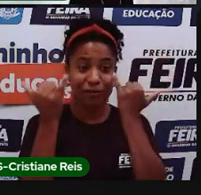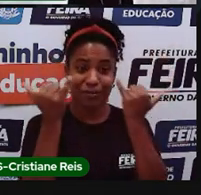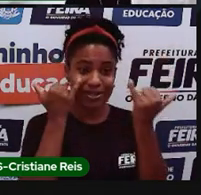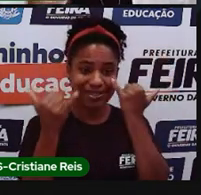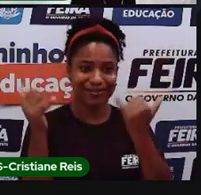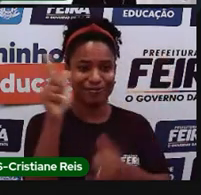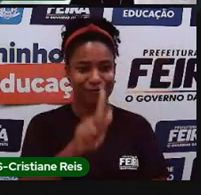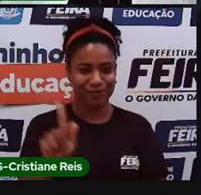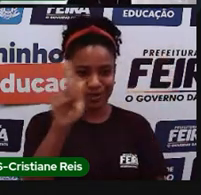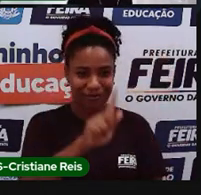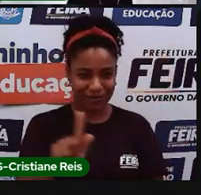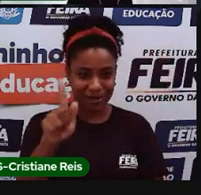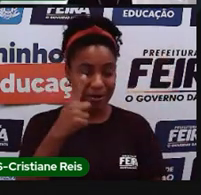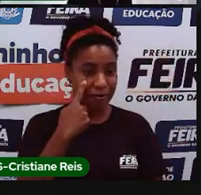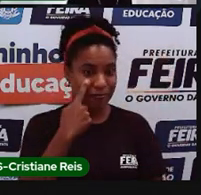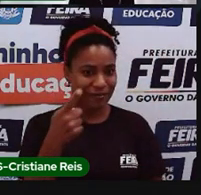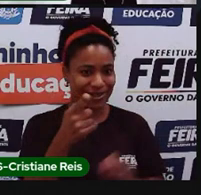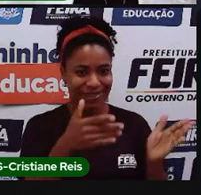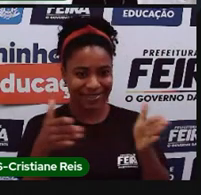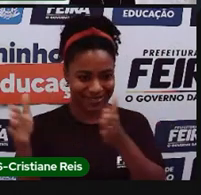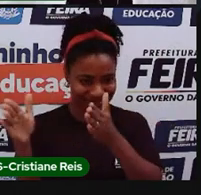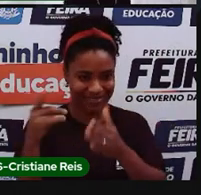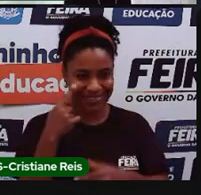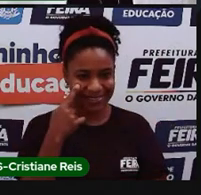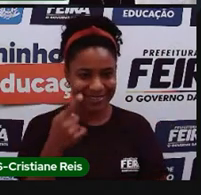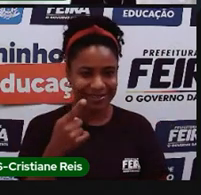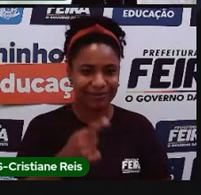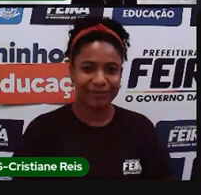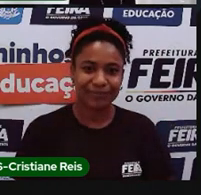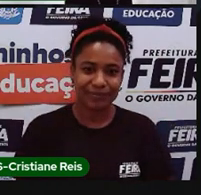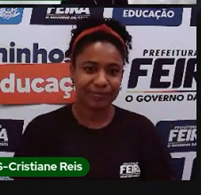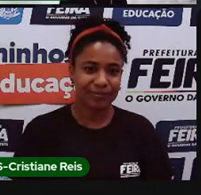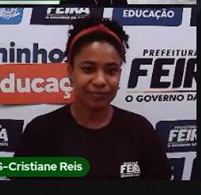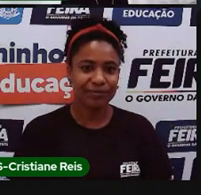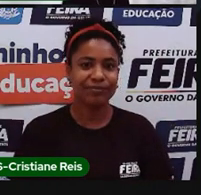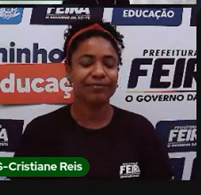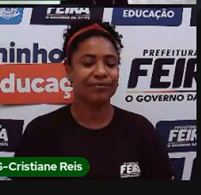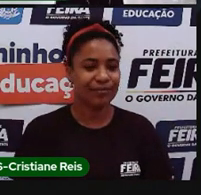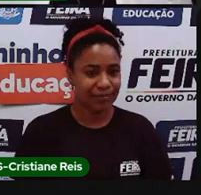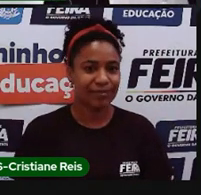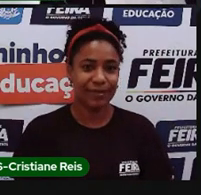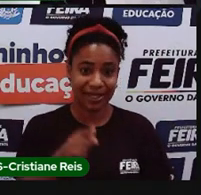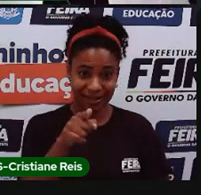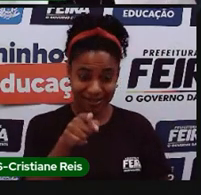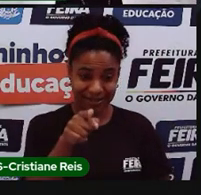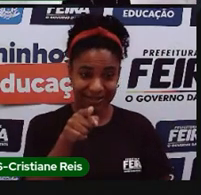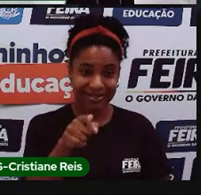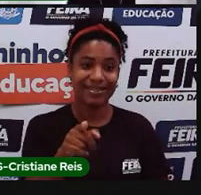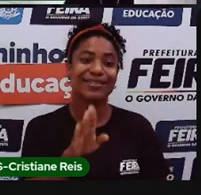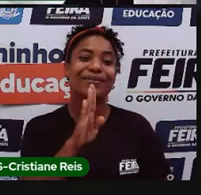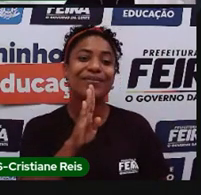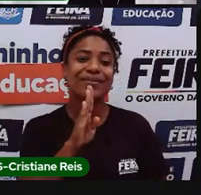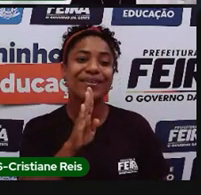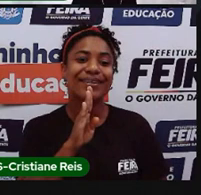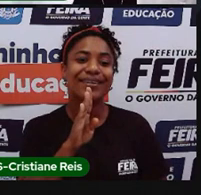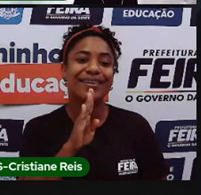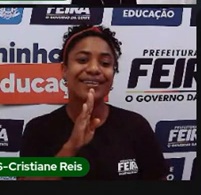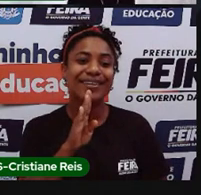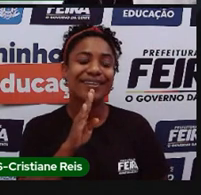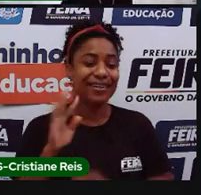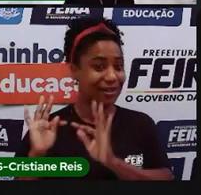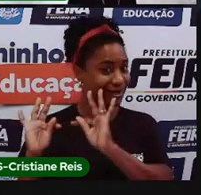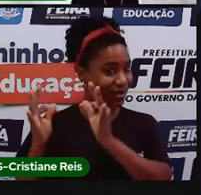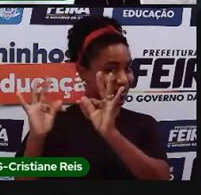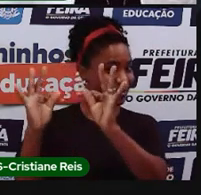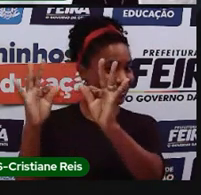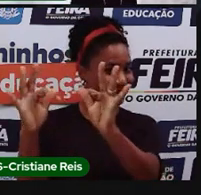Pronto? Vamos ver o outro? Esse outro, acho que é muito mais comum para a gente agora, mas antigamente não era,